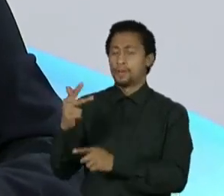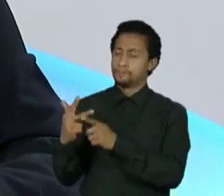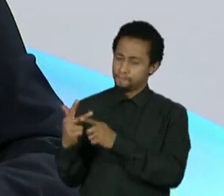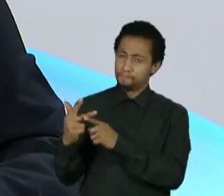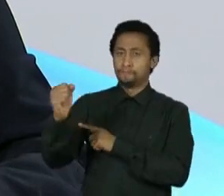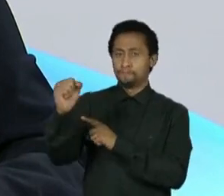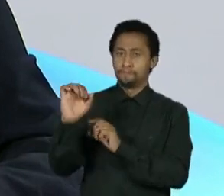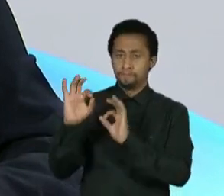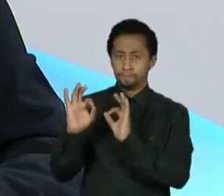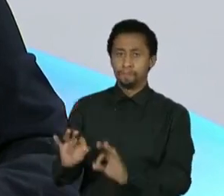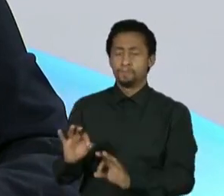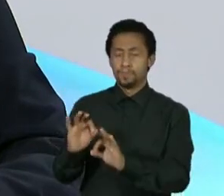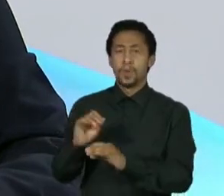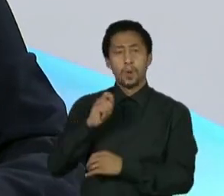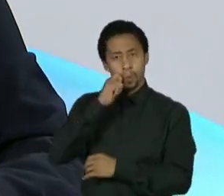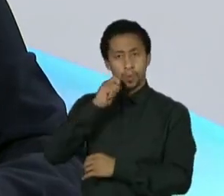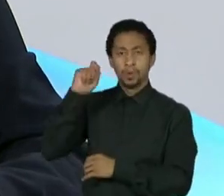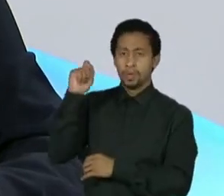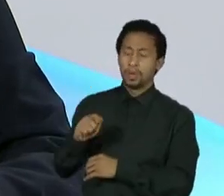Ucrânia vai existir